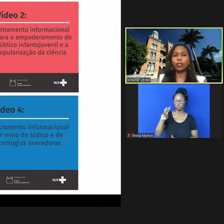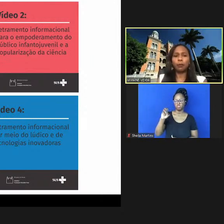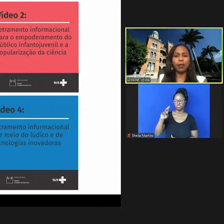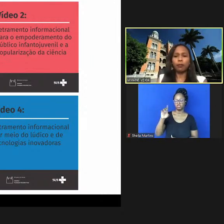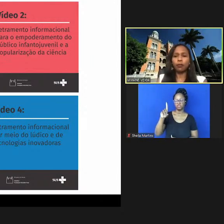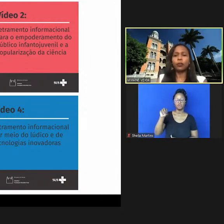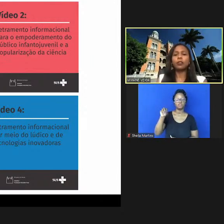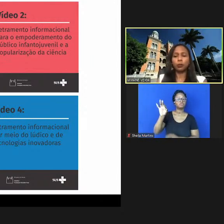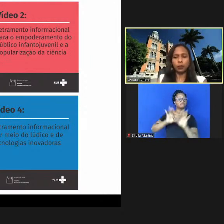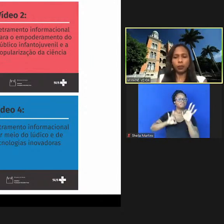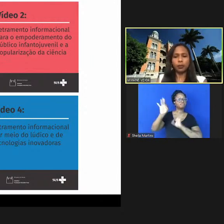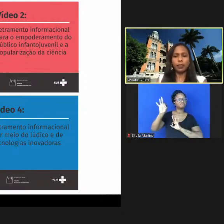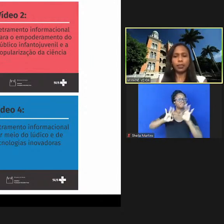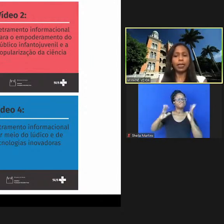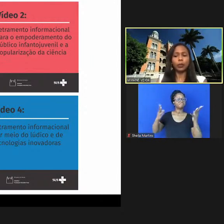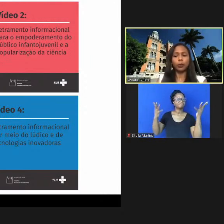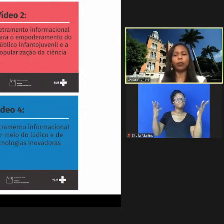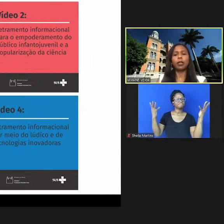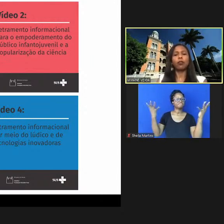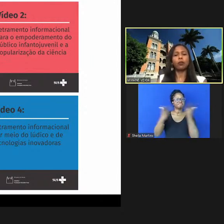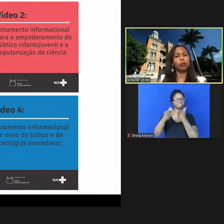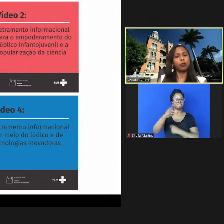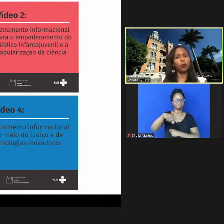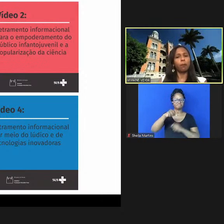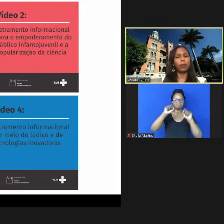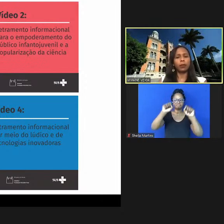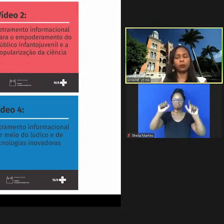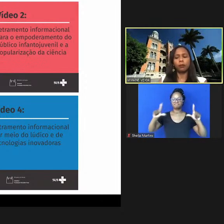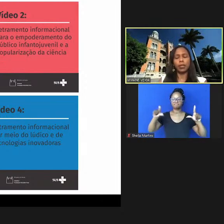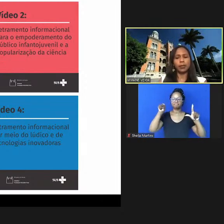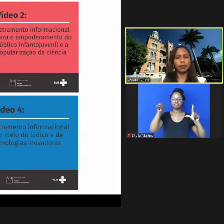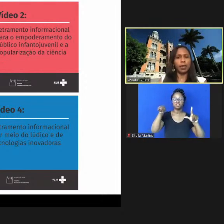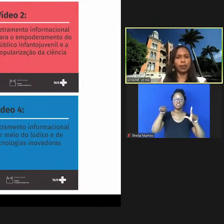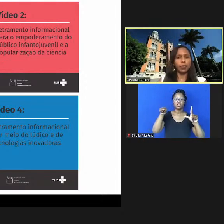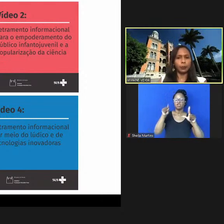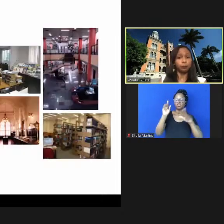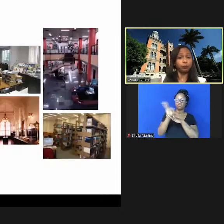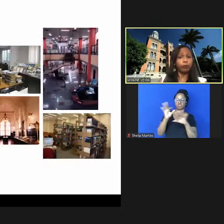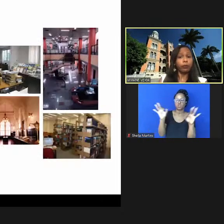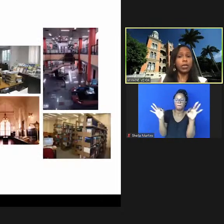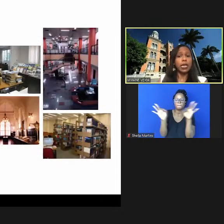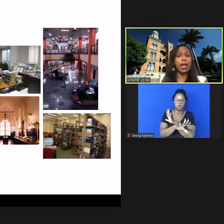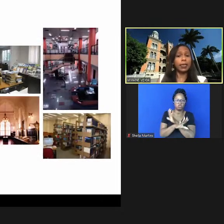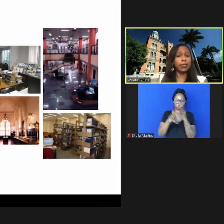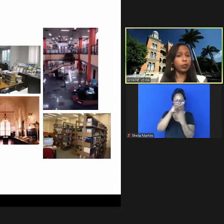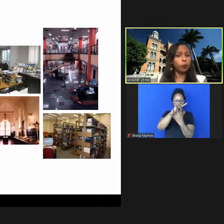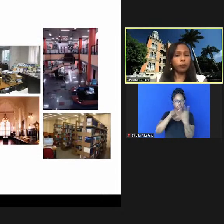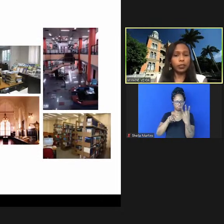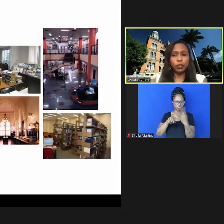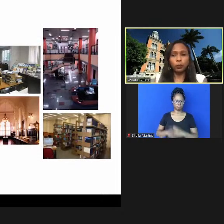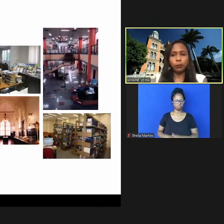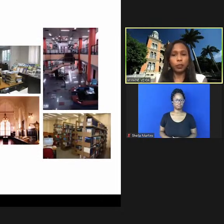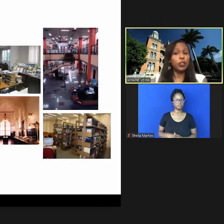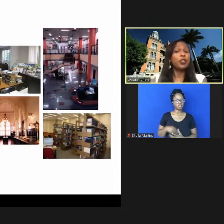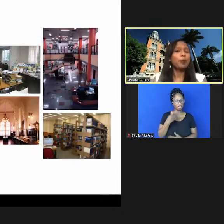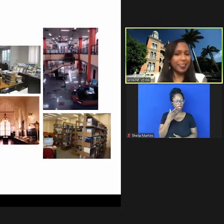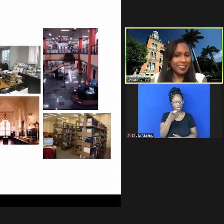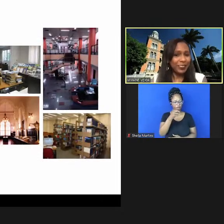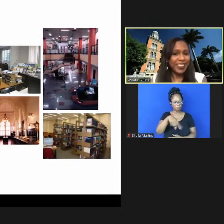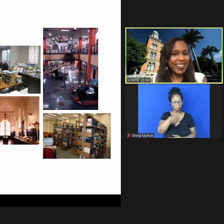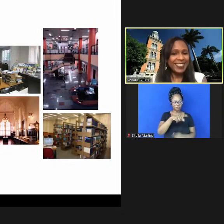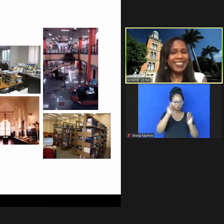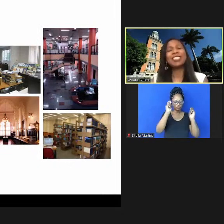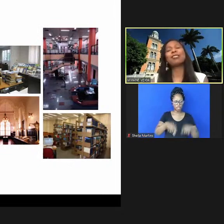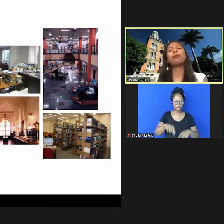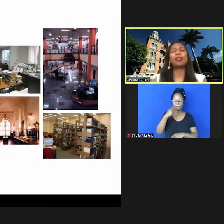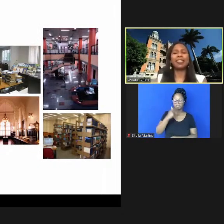projeto maravilhoso que vocês precisam acessar lá no portal o vídeo completo dessa série aqui só para vocês para a gente matar